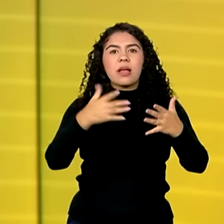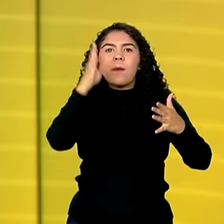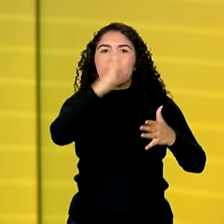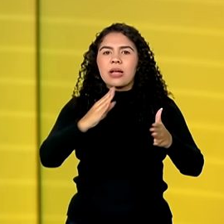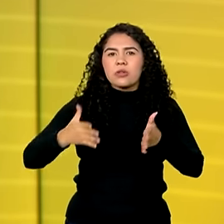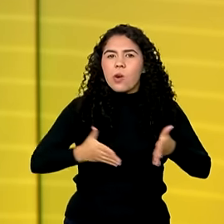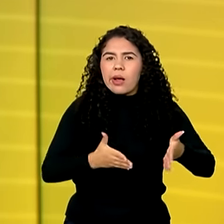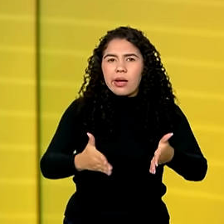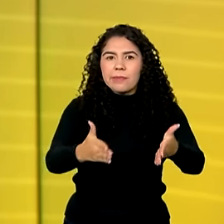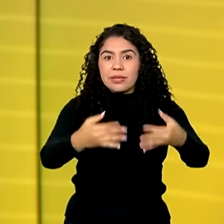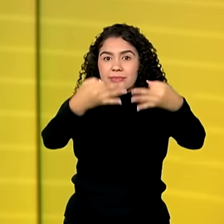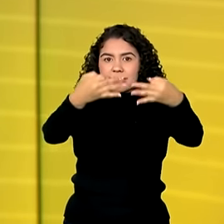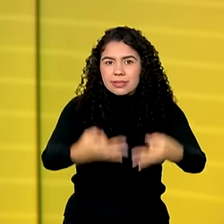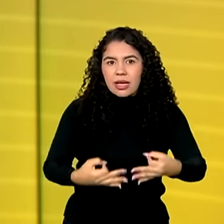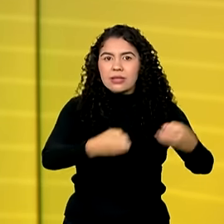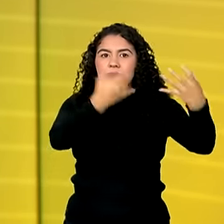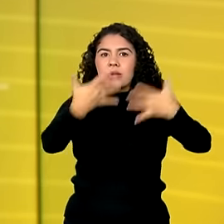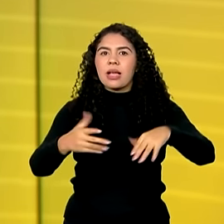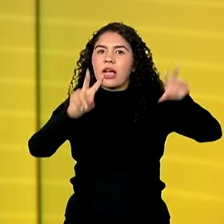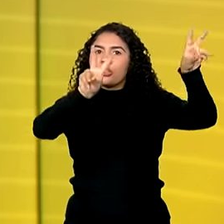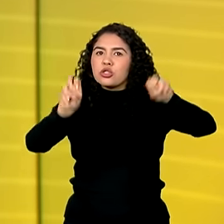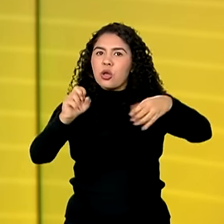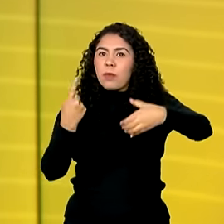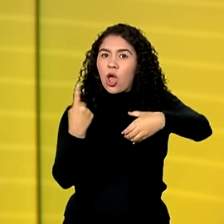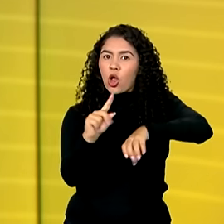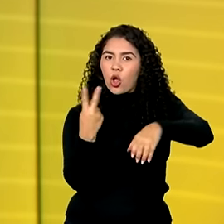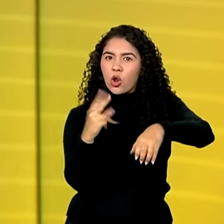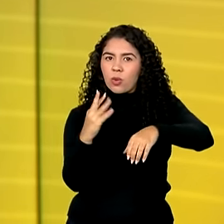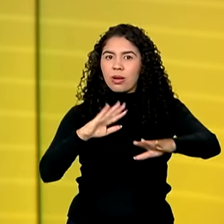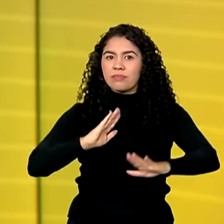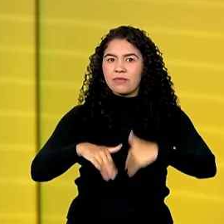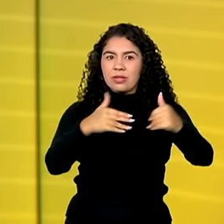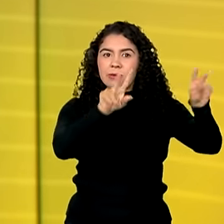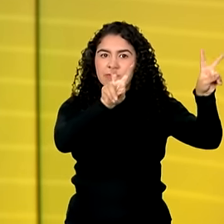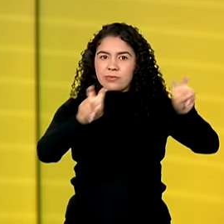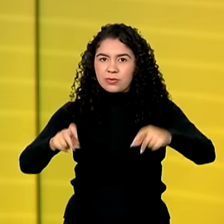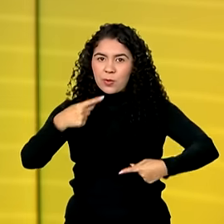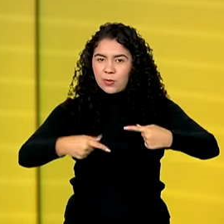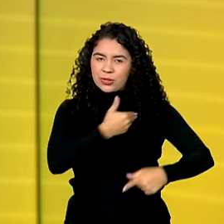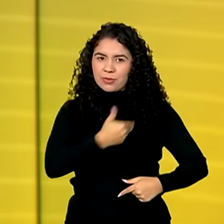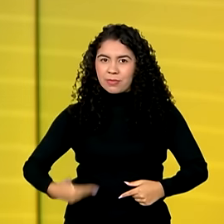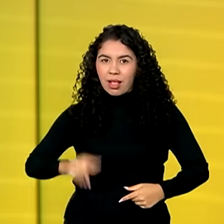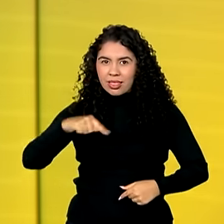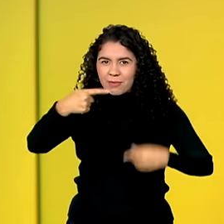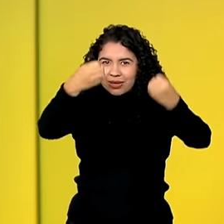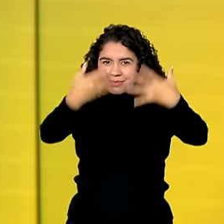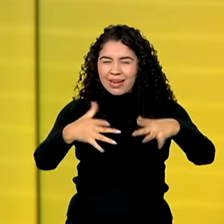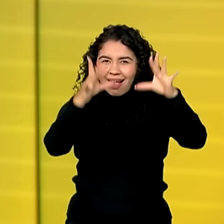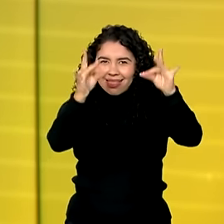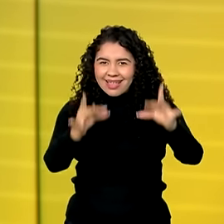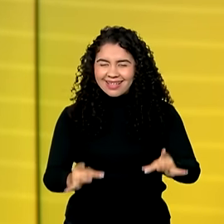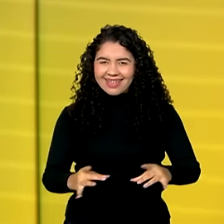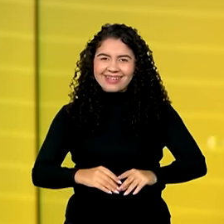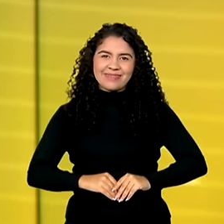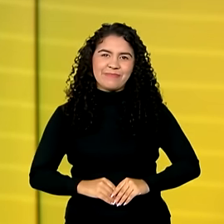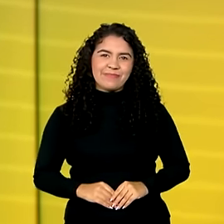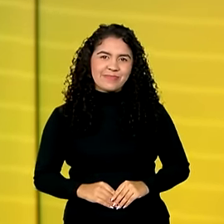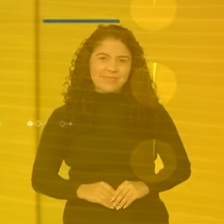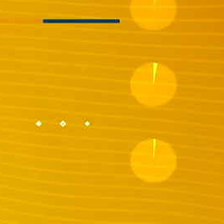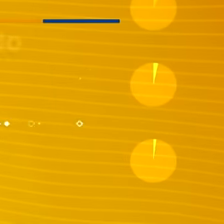Certo, nós vamos falar sobre os quilombolas e o avanço das políticas públicas. Os detalhes você confere já já.